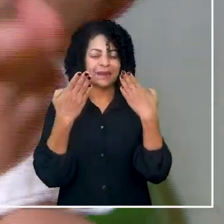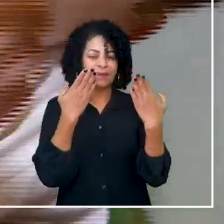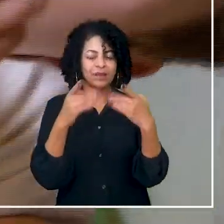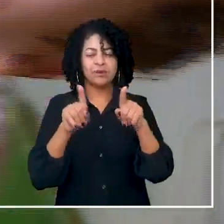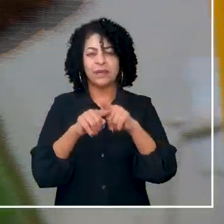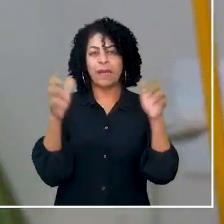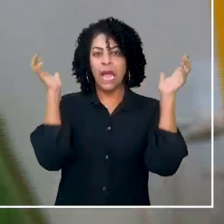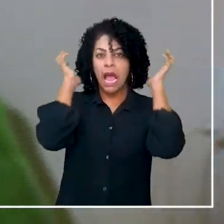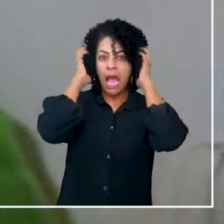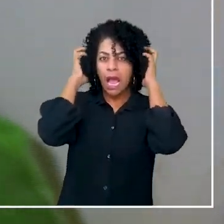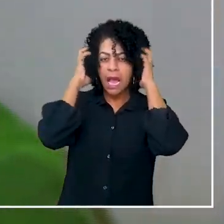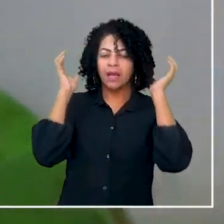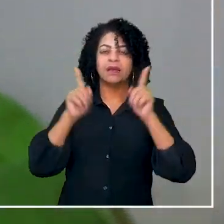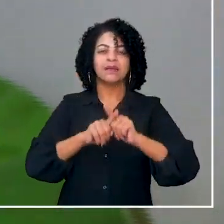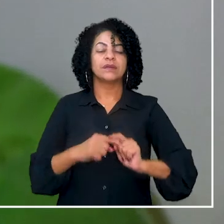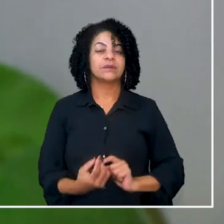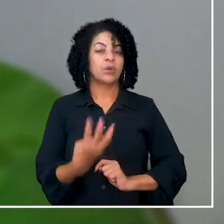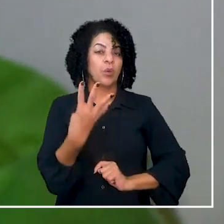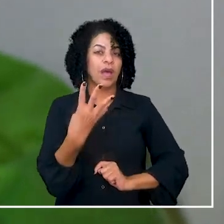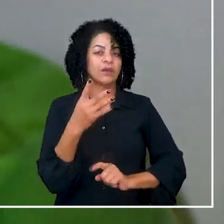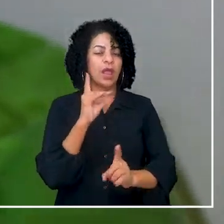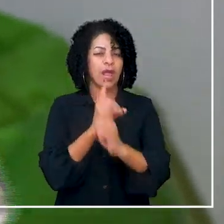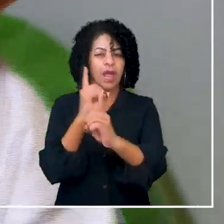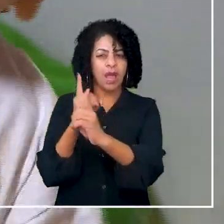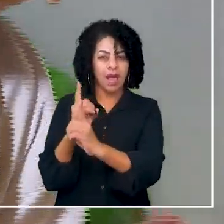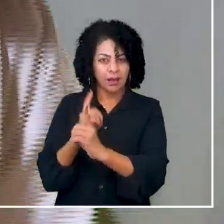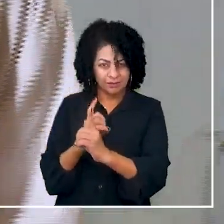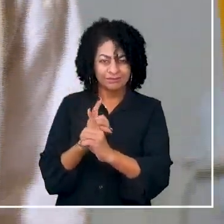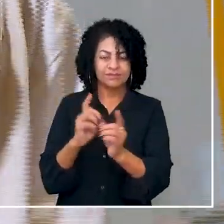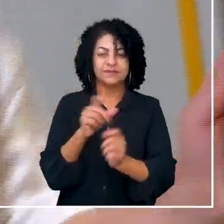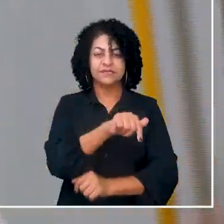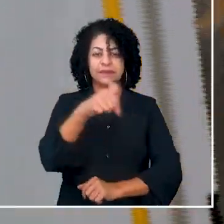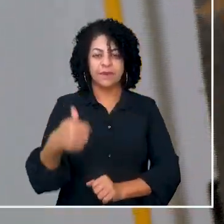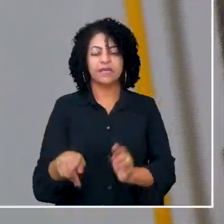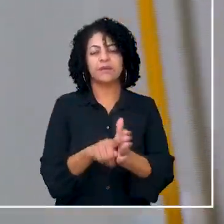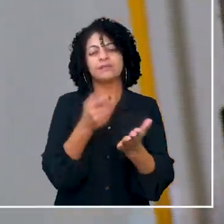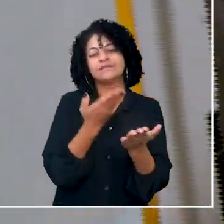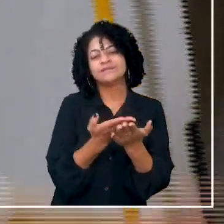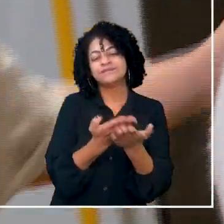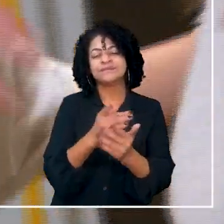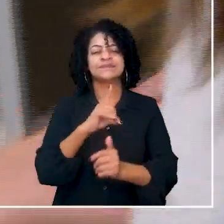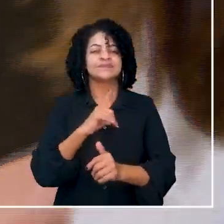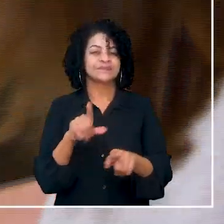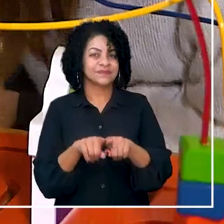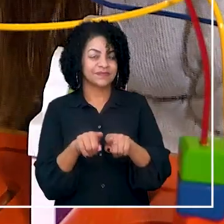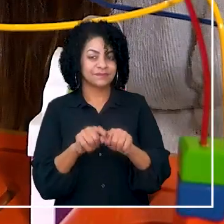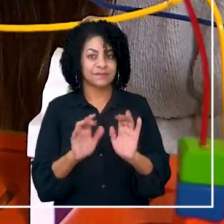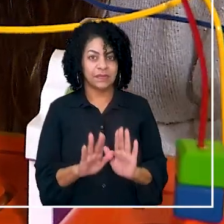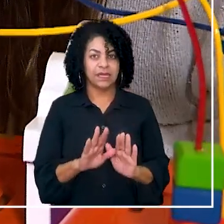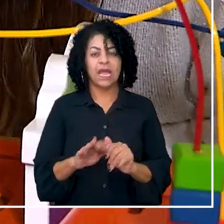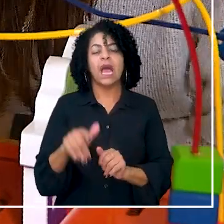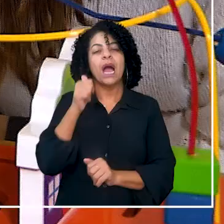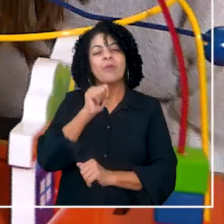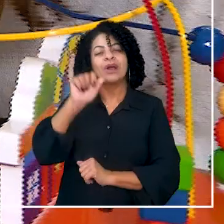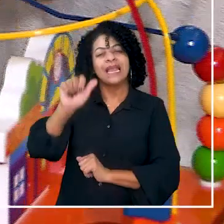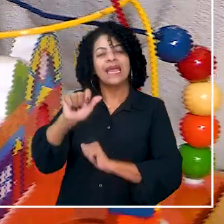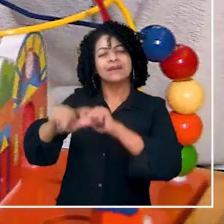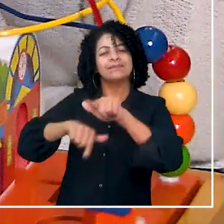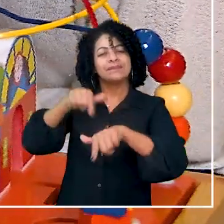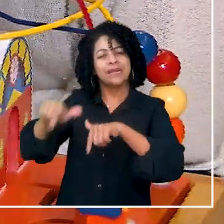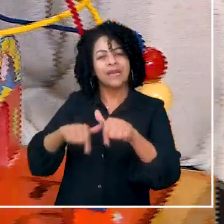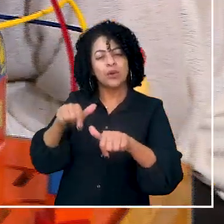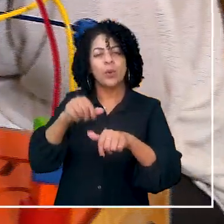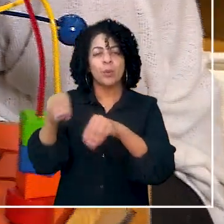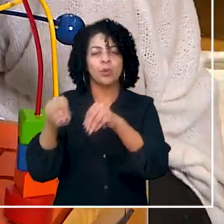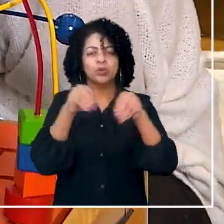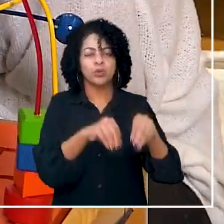ocupacional e fonoaudiólogo. São no mínimo quatro encontros por semana, além da escola. Judite até mudou de emprego